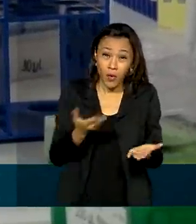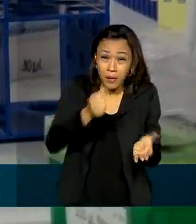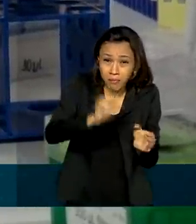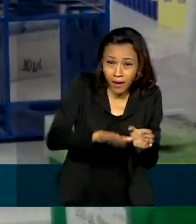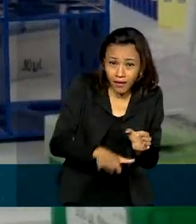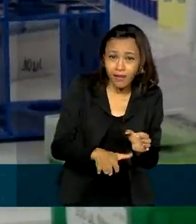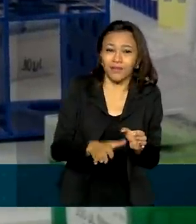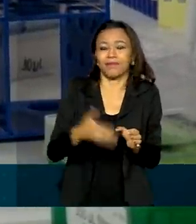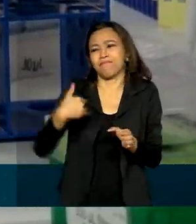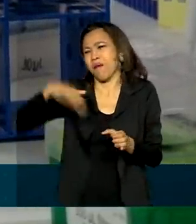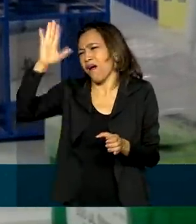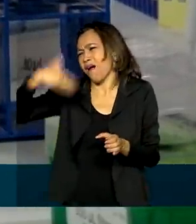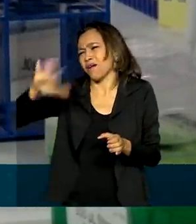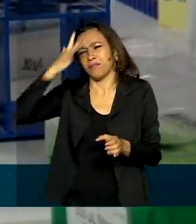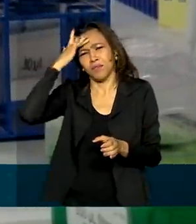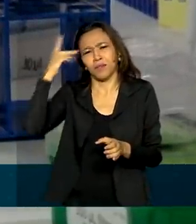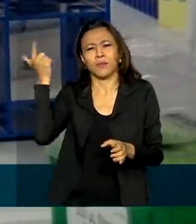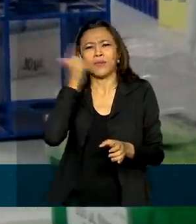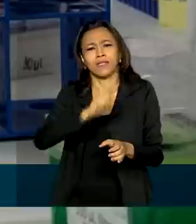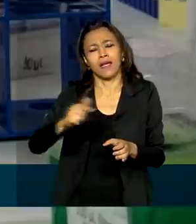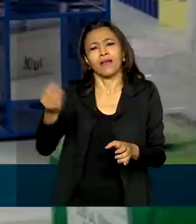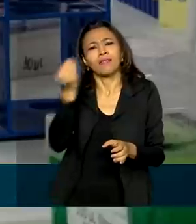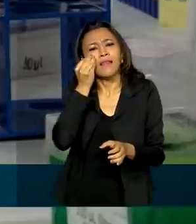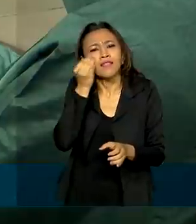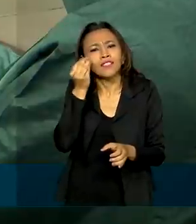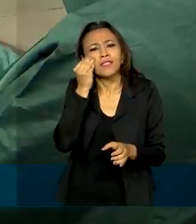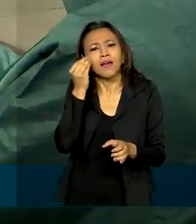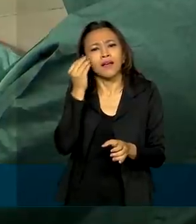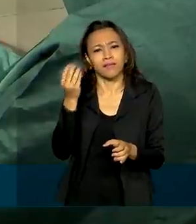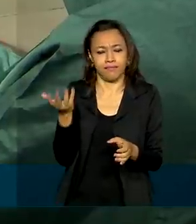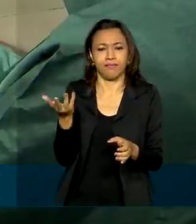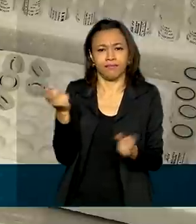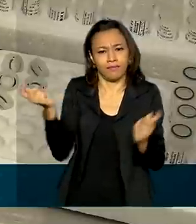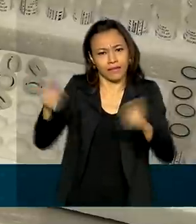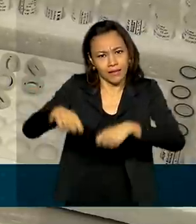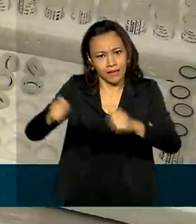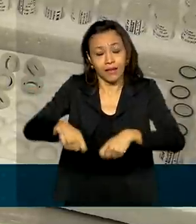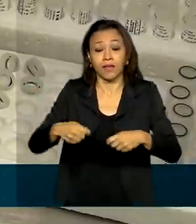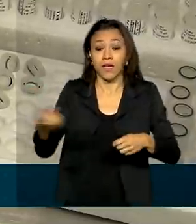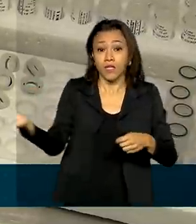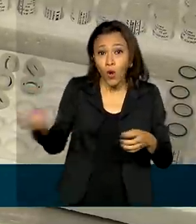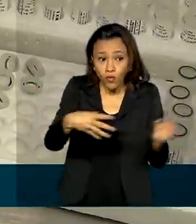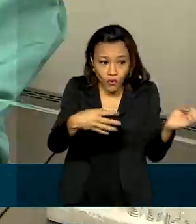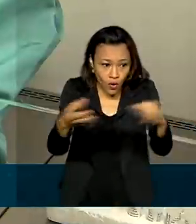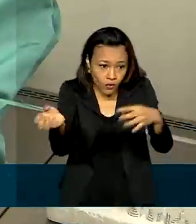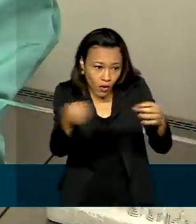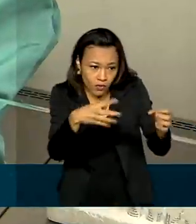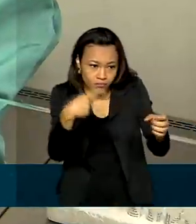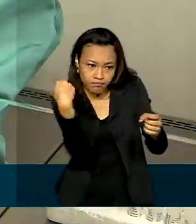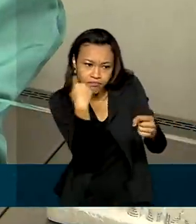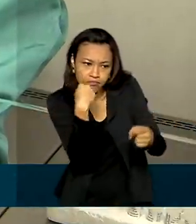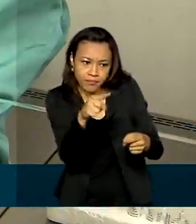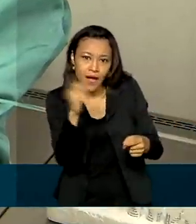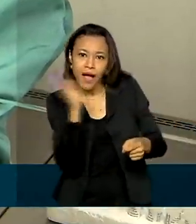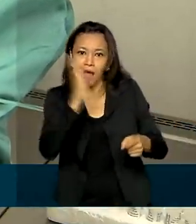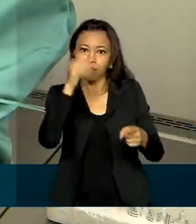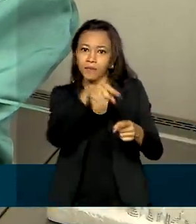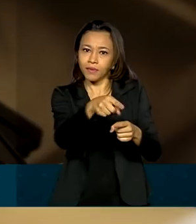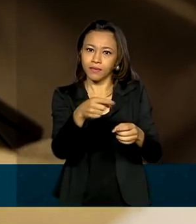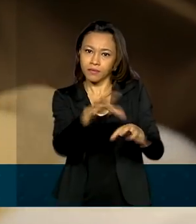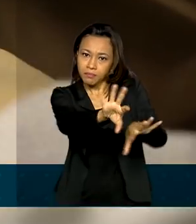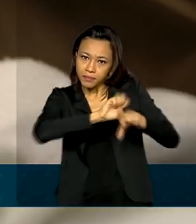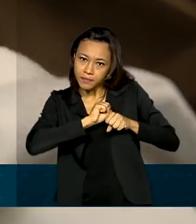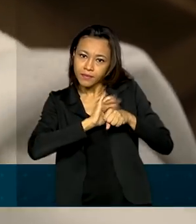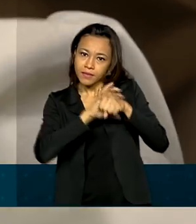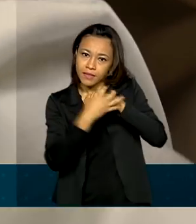barato, mais pessoas vão poder ser testadas. Assim, novos casos podem ser identificados rapidamente